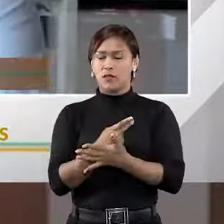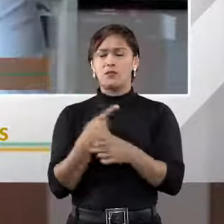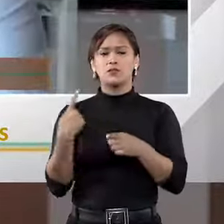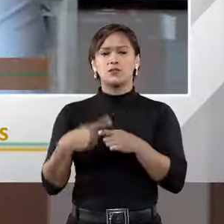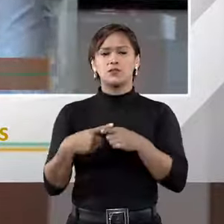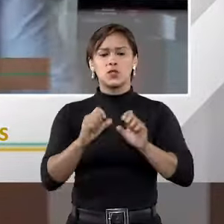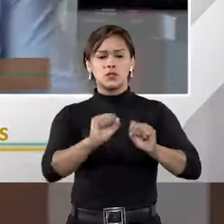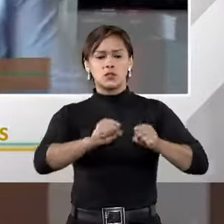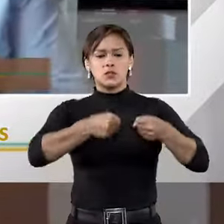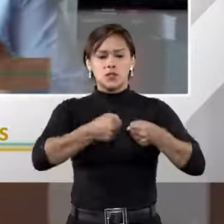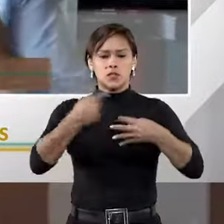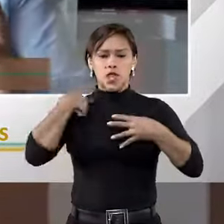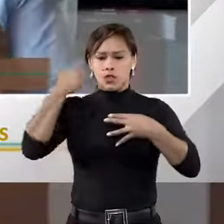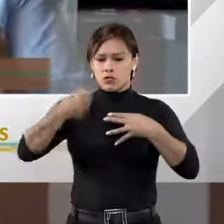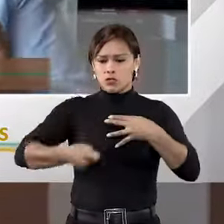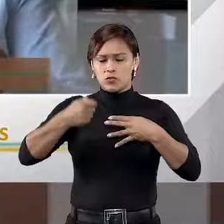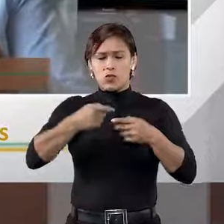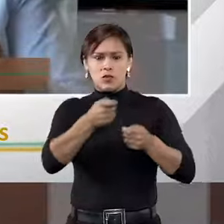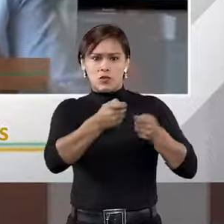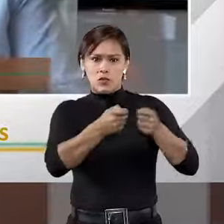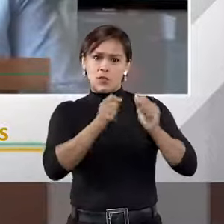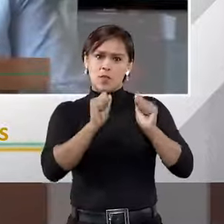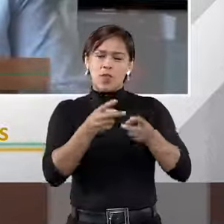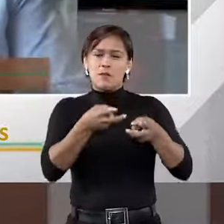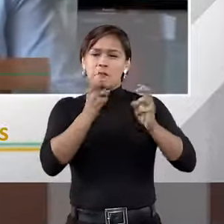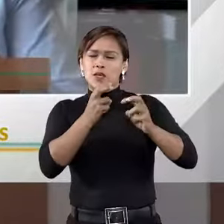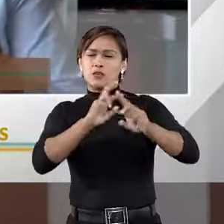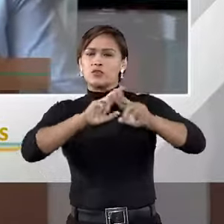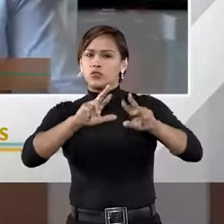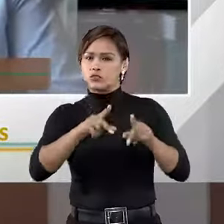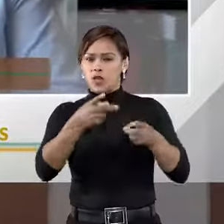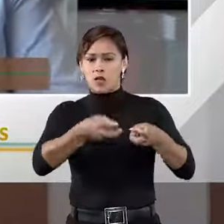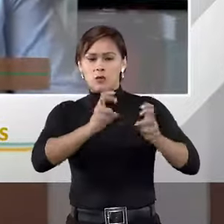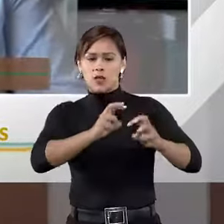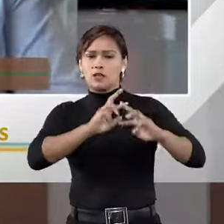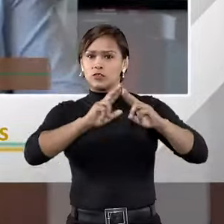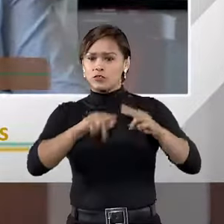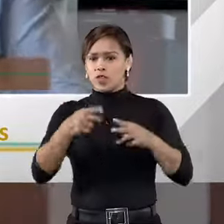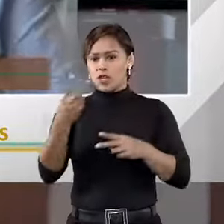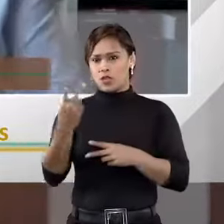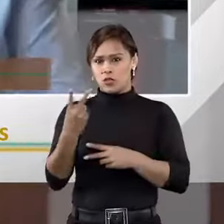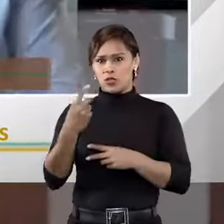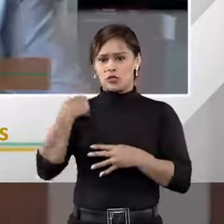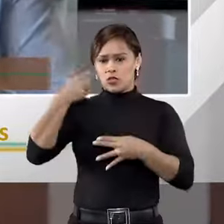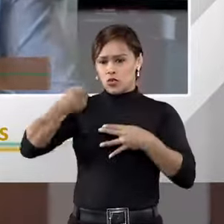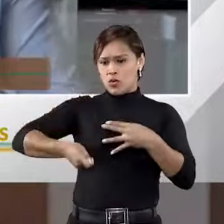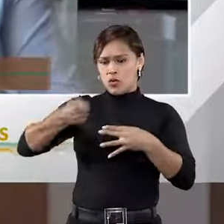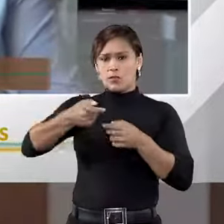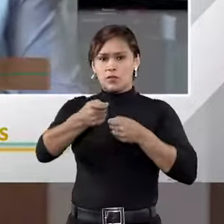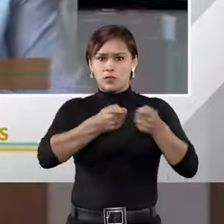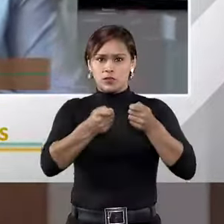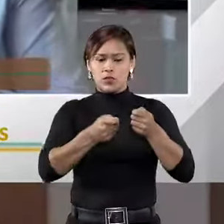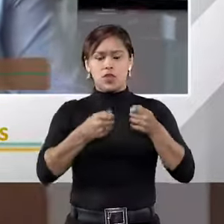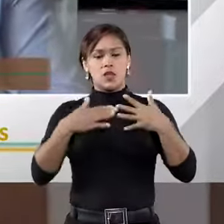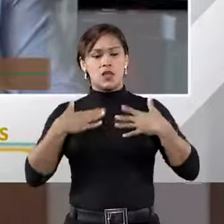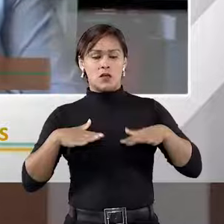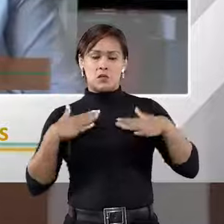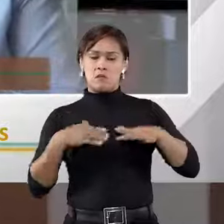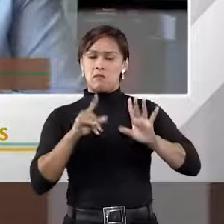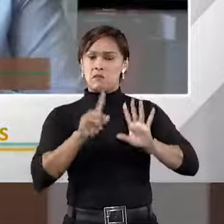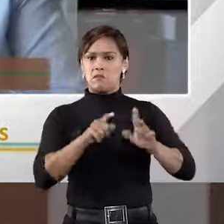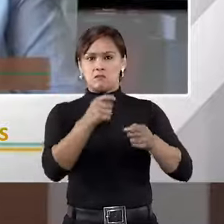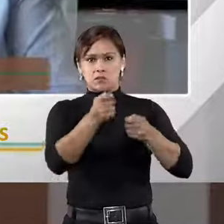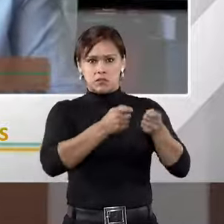o árbitro tem. O que a gente pode perceber de mudança, de diferença? É que os poderes do árbitro podem tranquilamente ser,